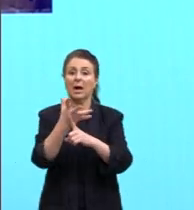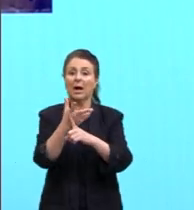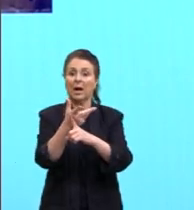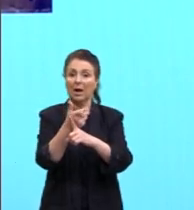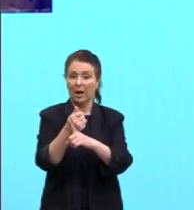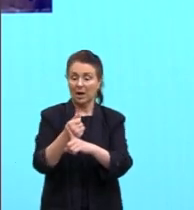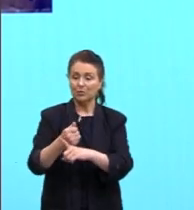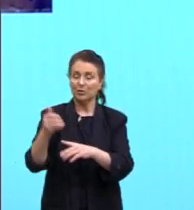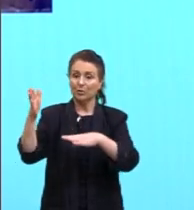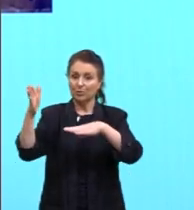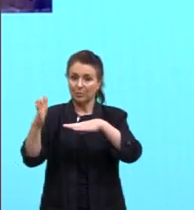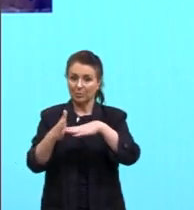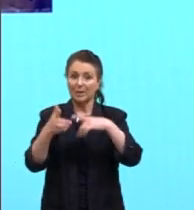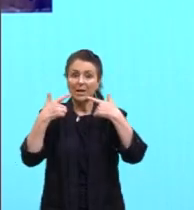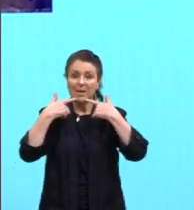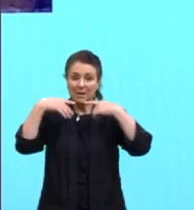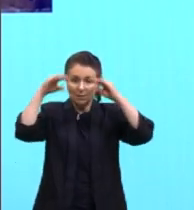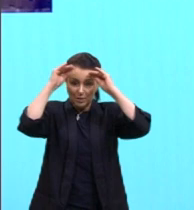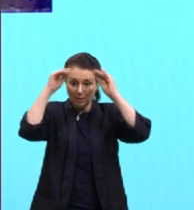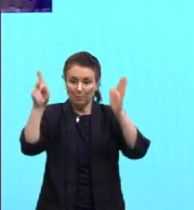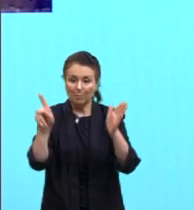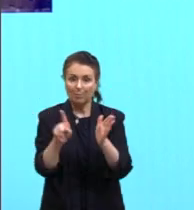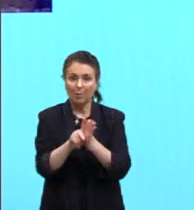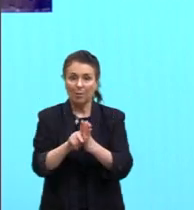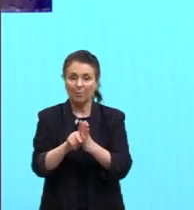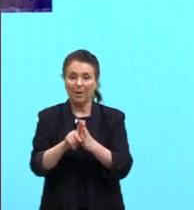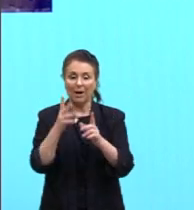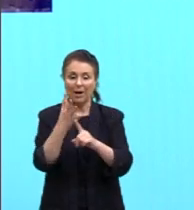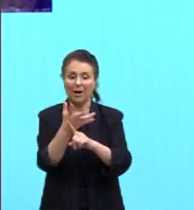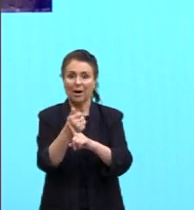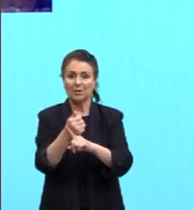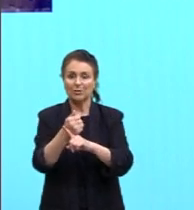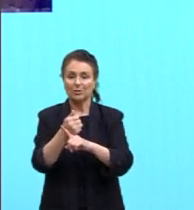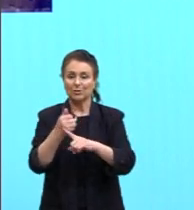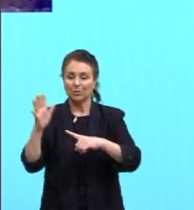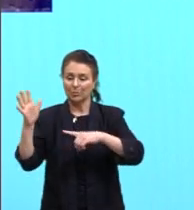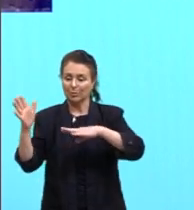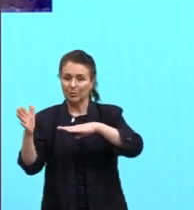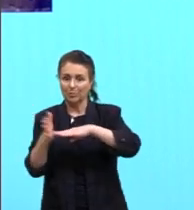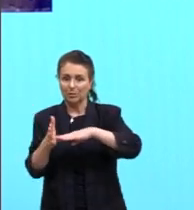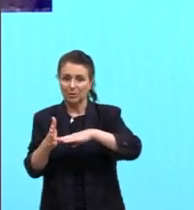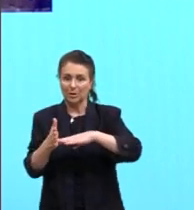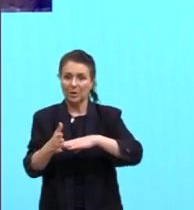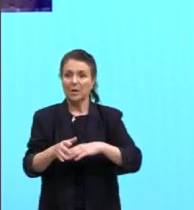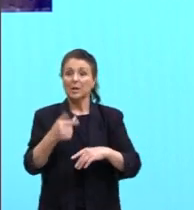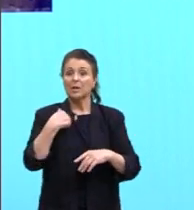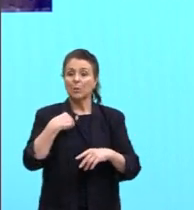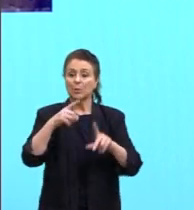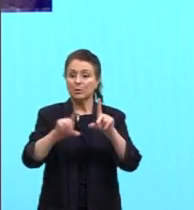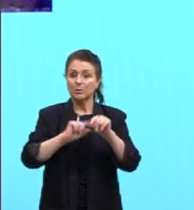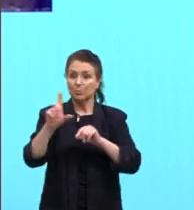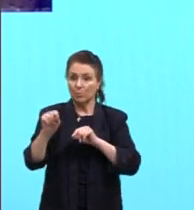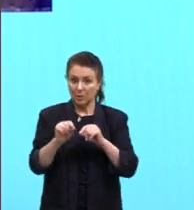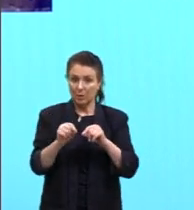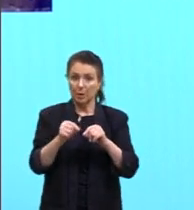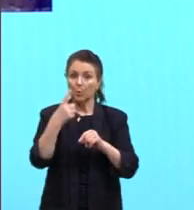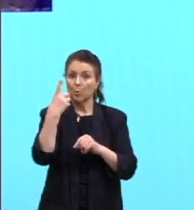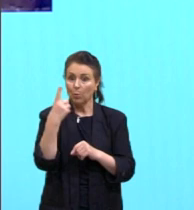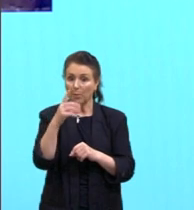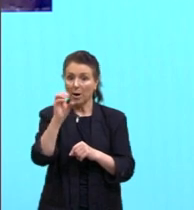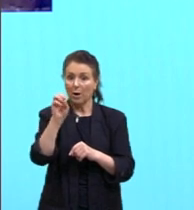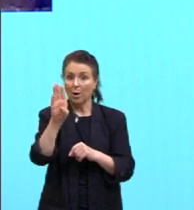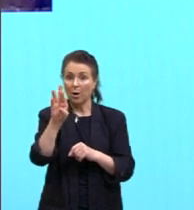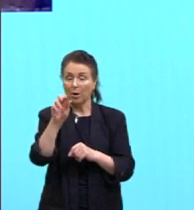e as linguagens da arte contemporânea. E aí, eu optei por trazer essa obra do Denilson, entre as tantas obras maravilhosas que ele tem,